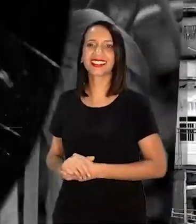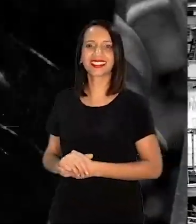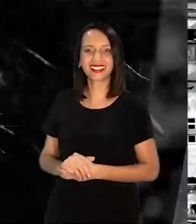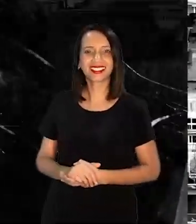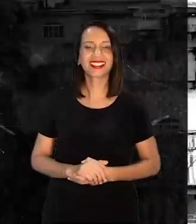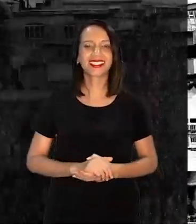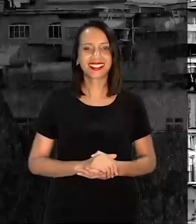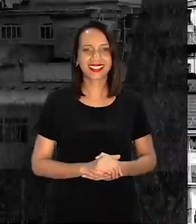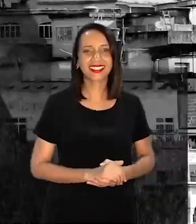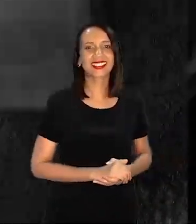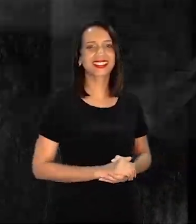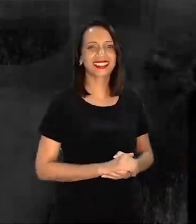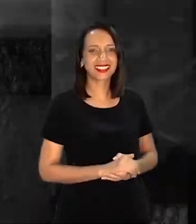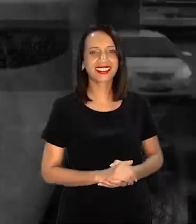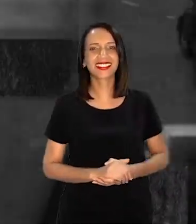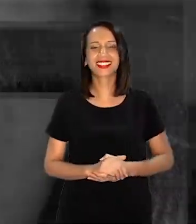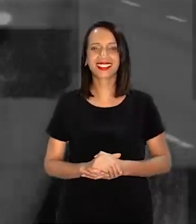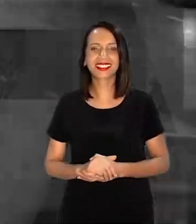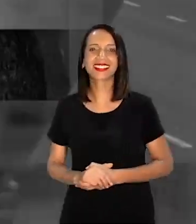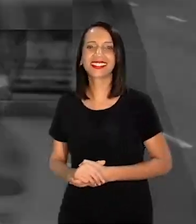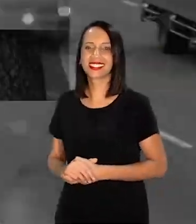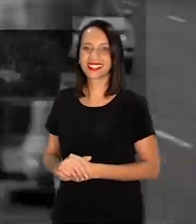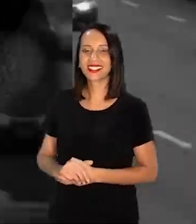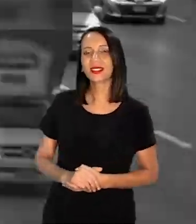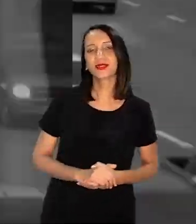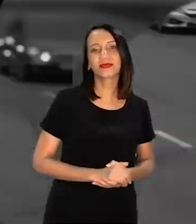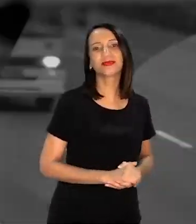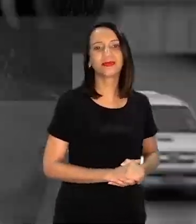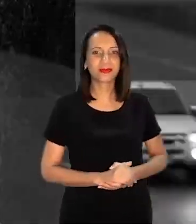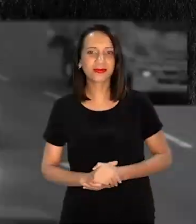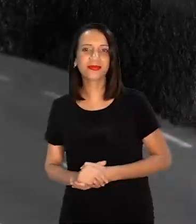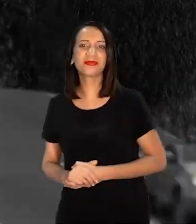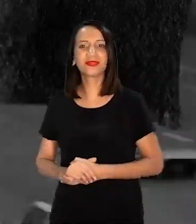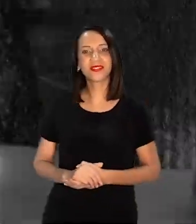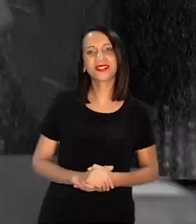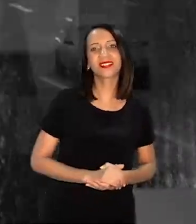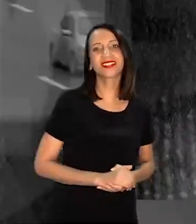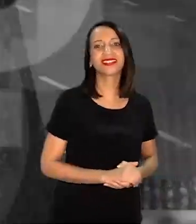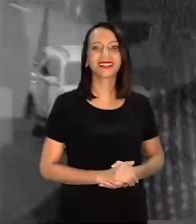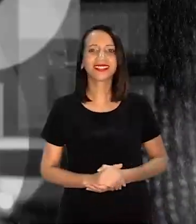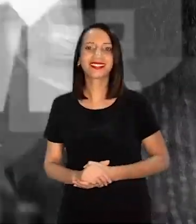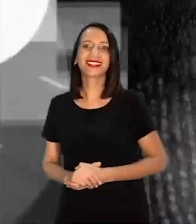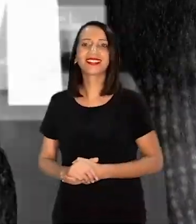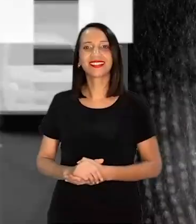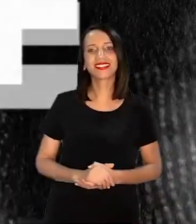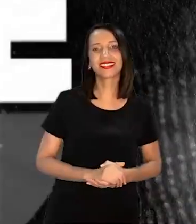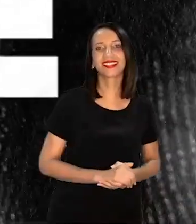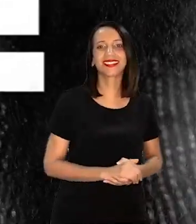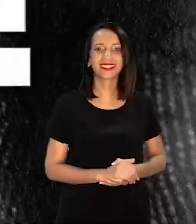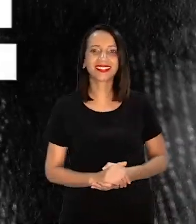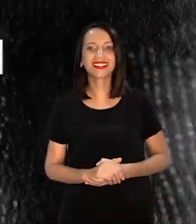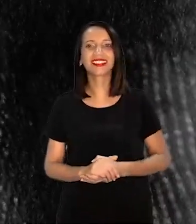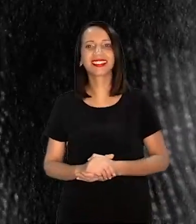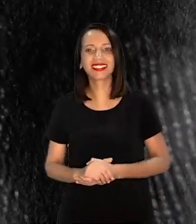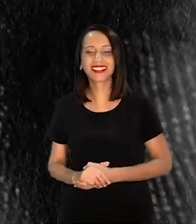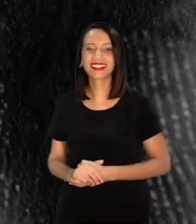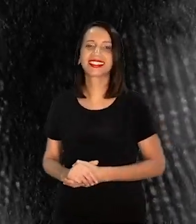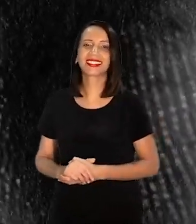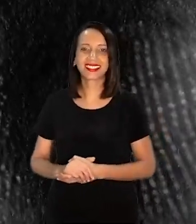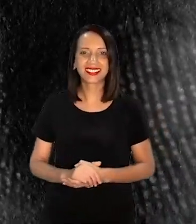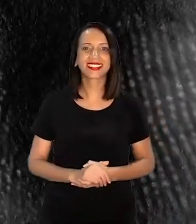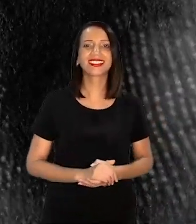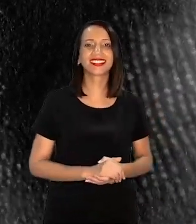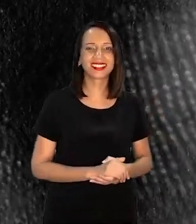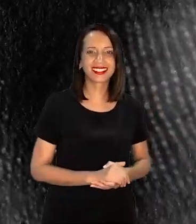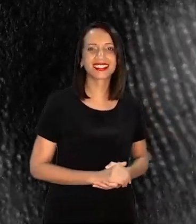em imagens aceleradas Casas numa comunidade Jovem branca nos olha e sorri Detalhe de uma palma da mão com dezenas de linhas e rugas